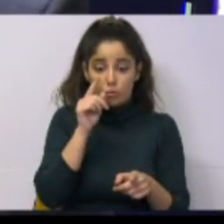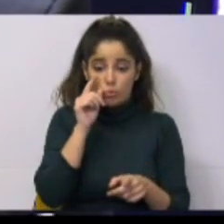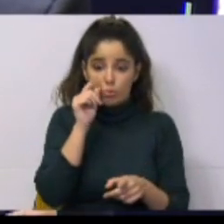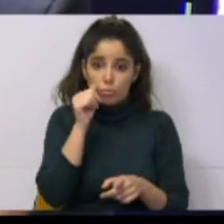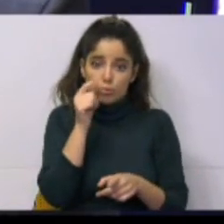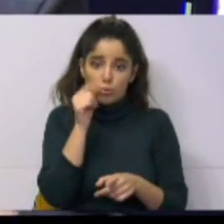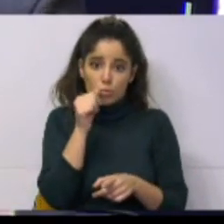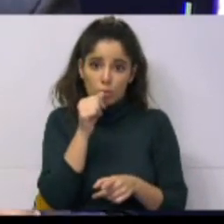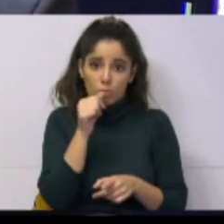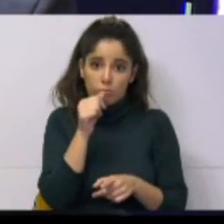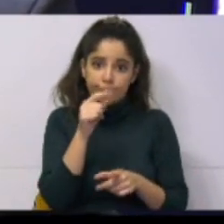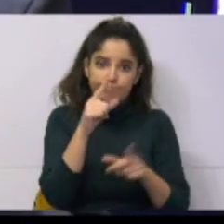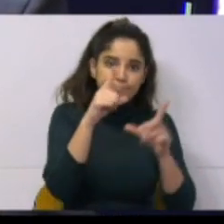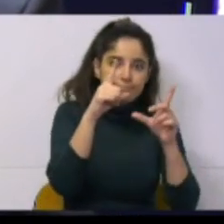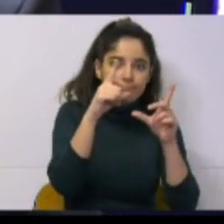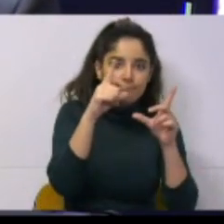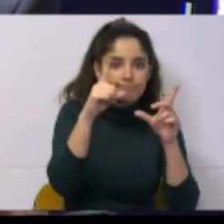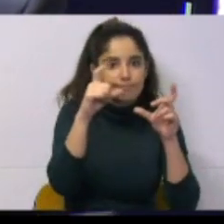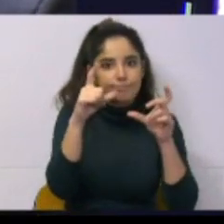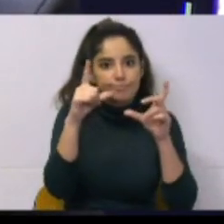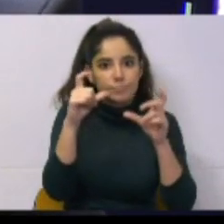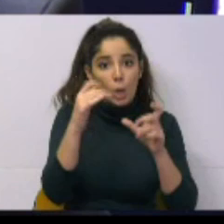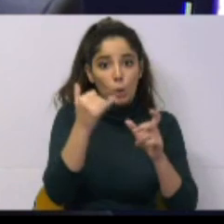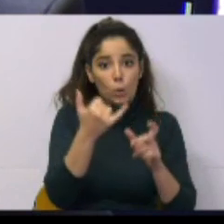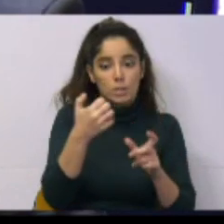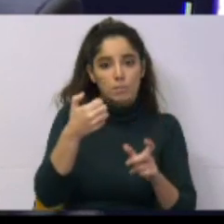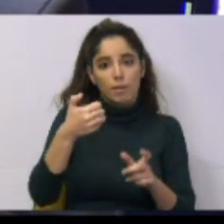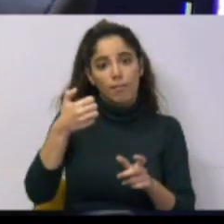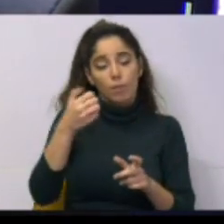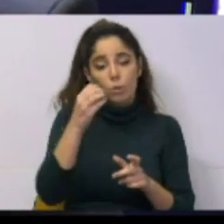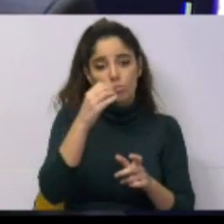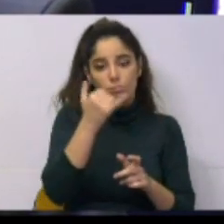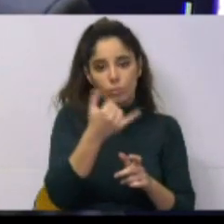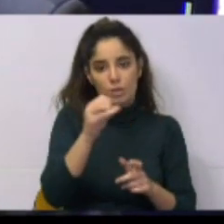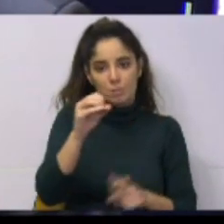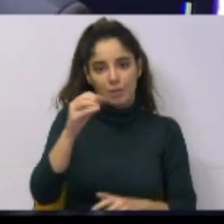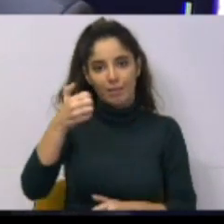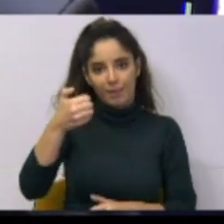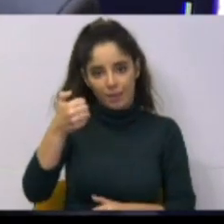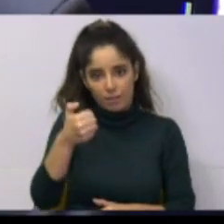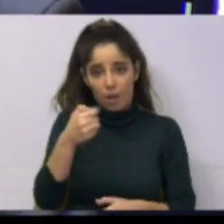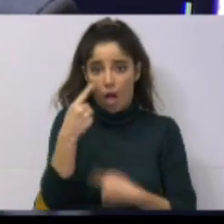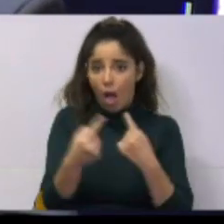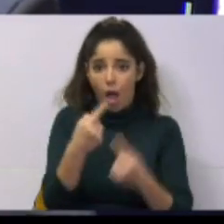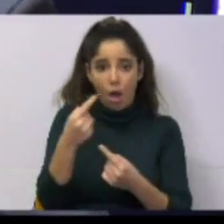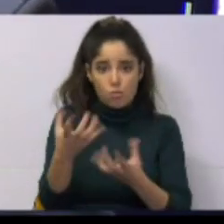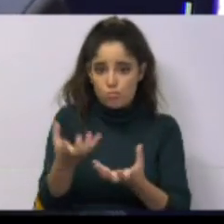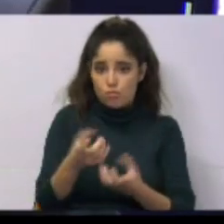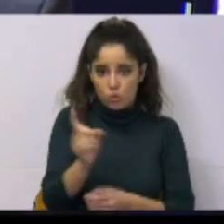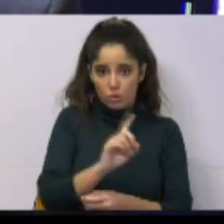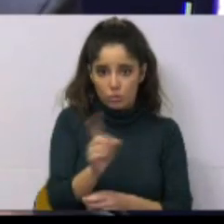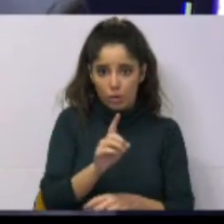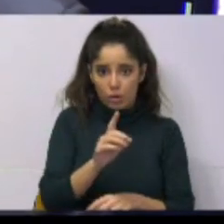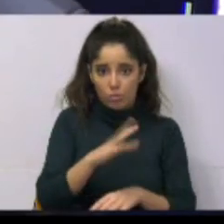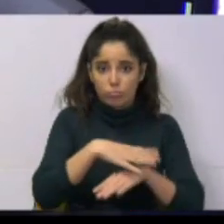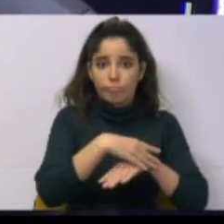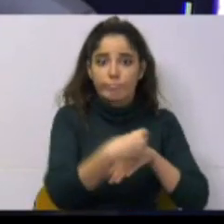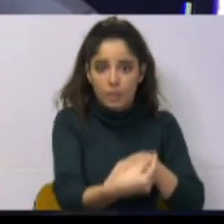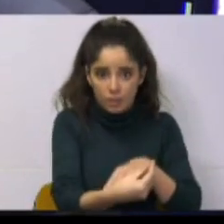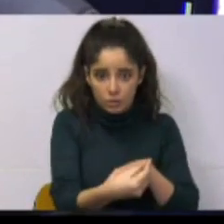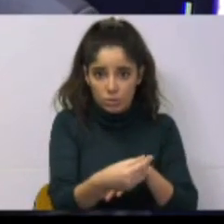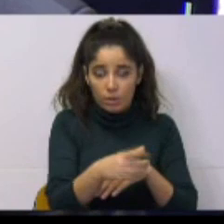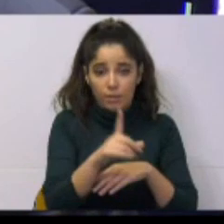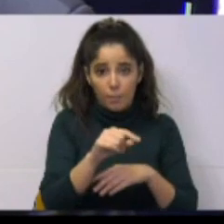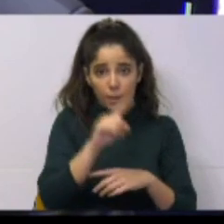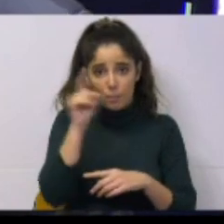2015, referente a 2015 e 2016, alguns deles não receberam, porque iam os atrasos. E outra questão